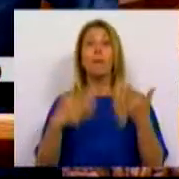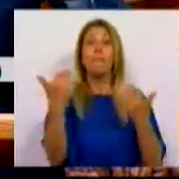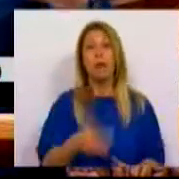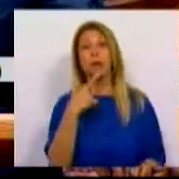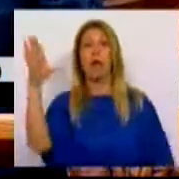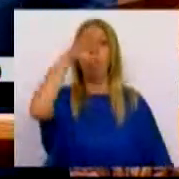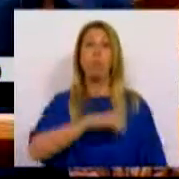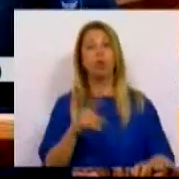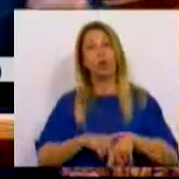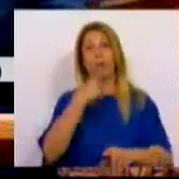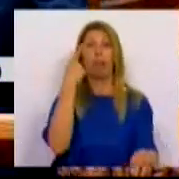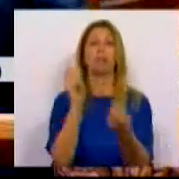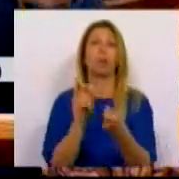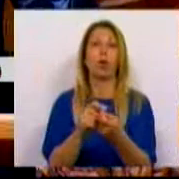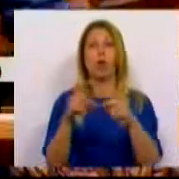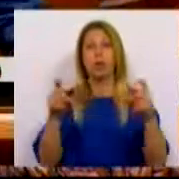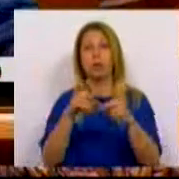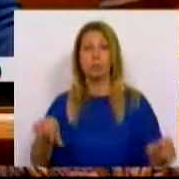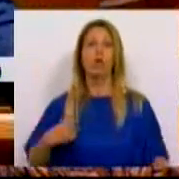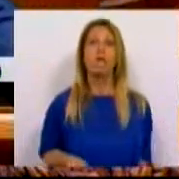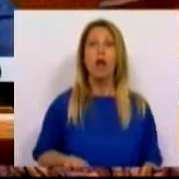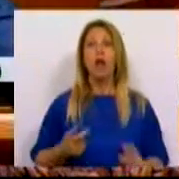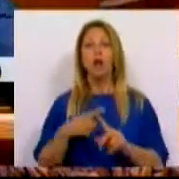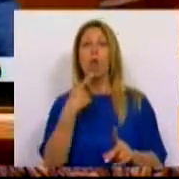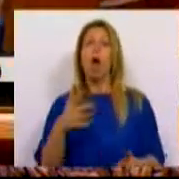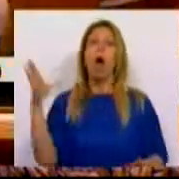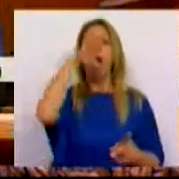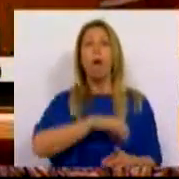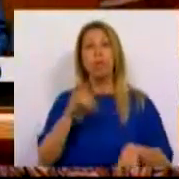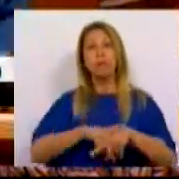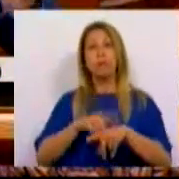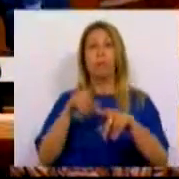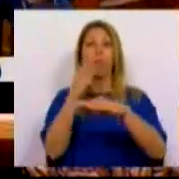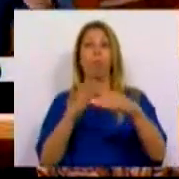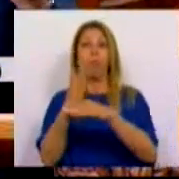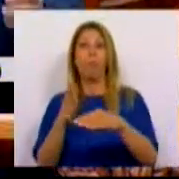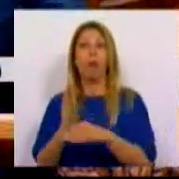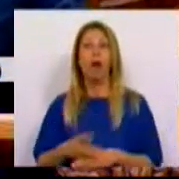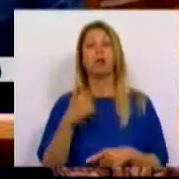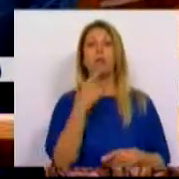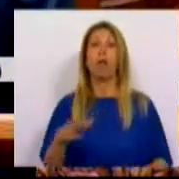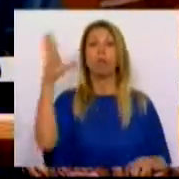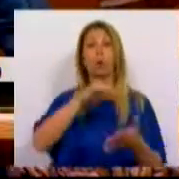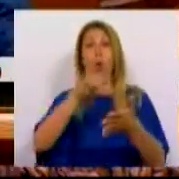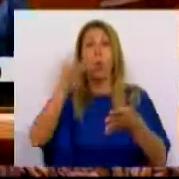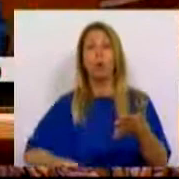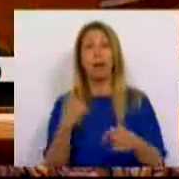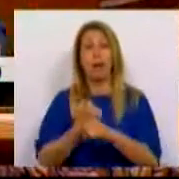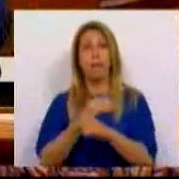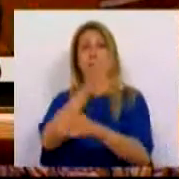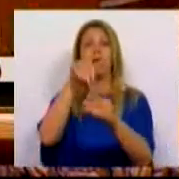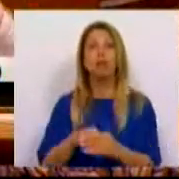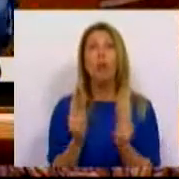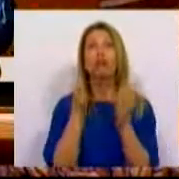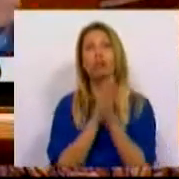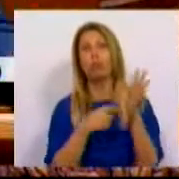abusiva, pelo trabalho temporário, pelos recibos verdes, pelos abusivos do trabalho a tempo parcial, pelo sobreempego, pelo uso abusivo dos contratos de emprego e inserção, tudo